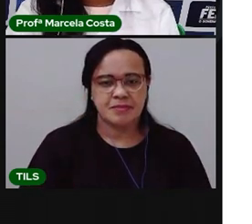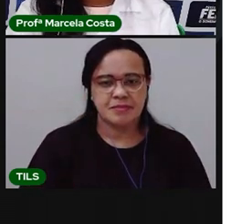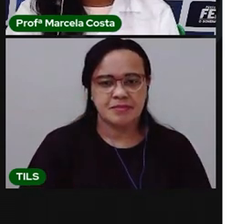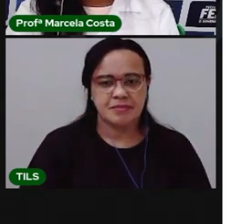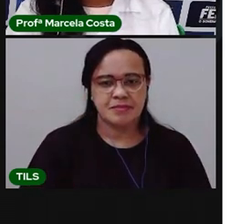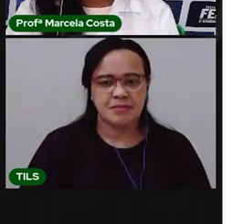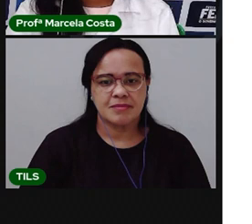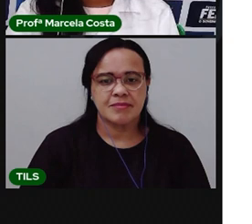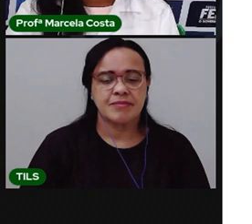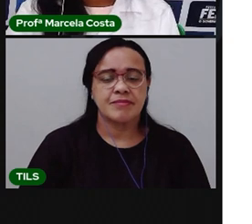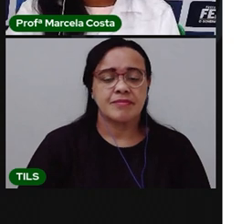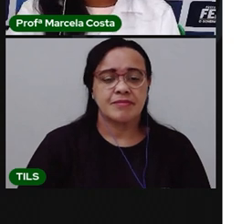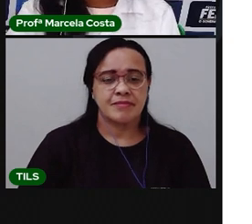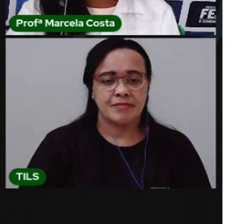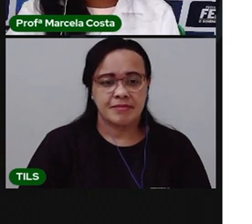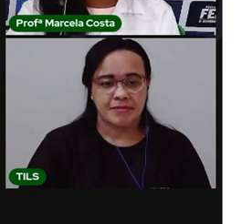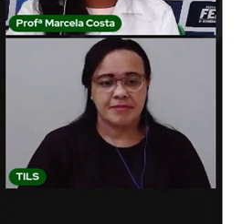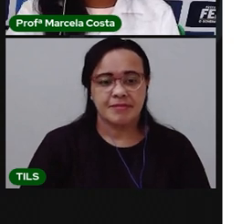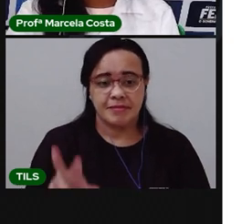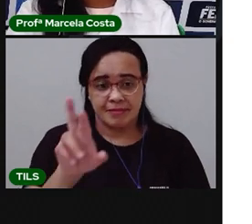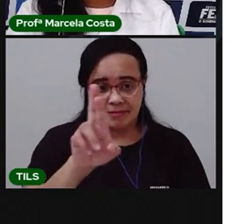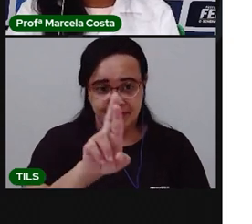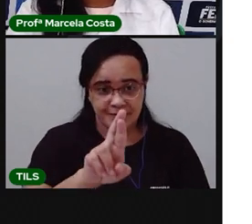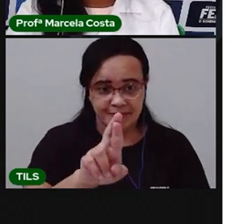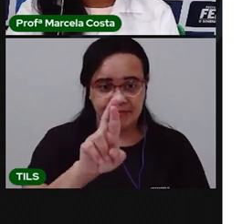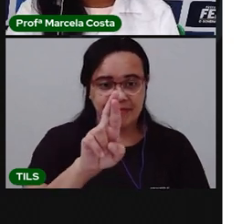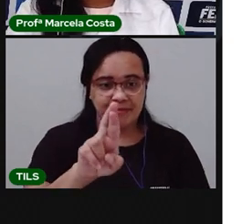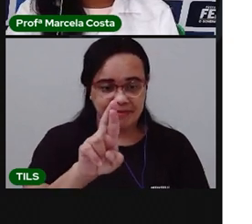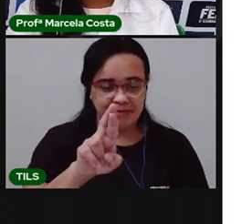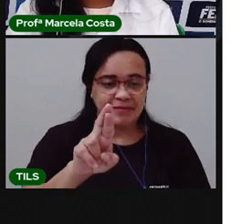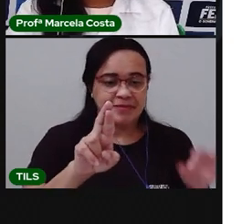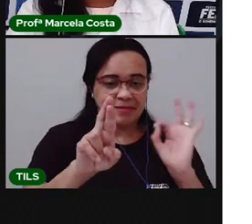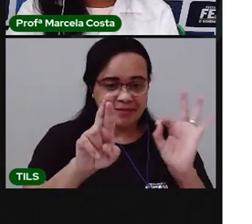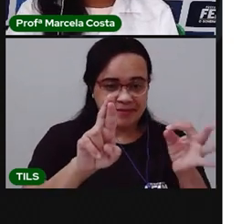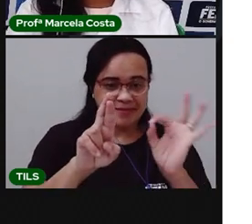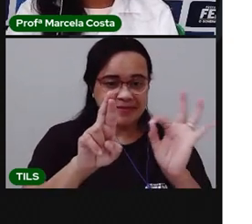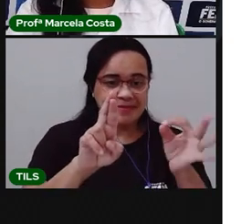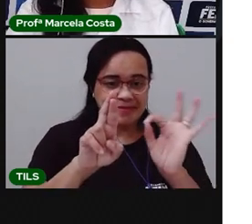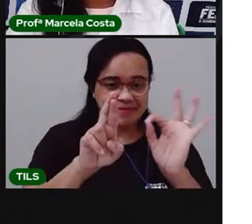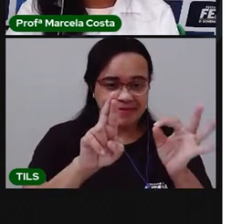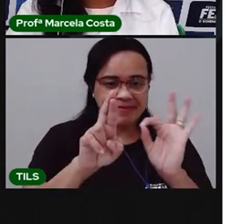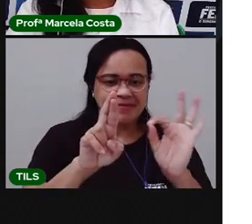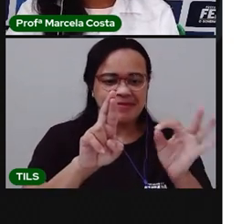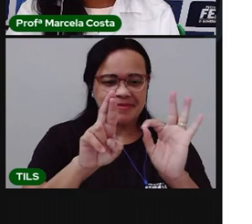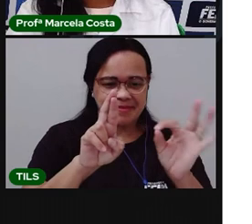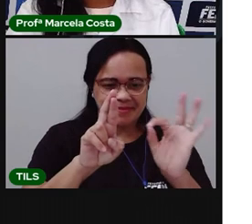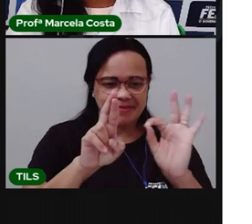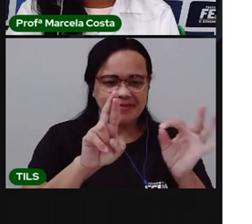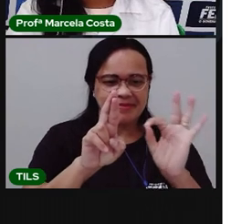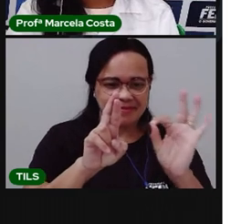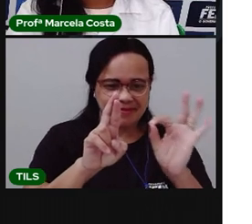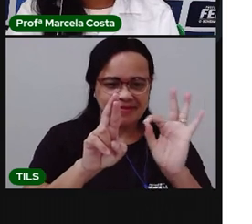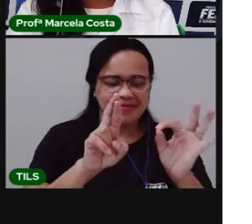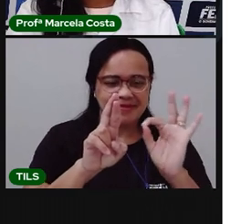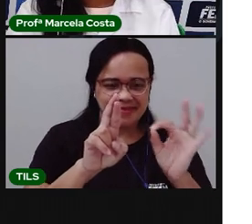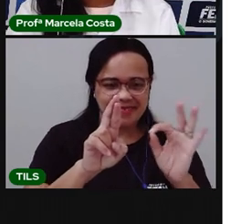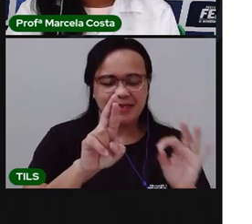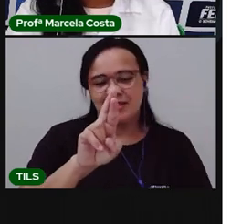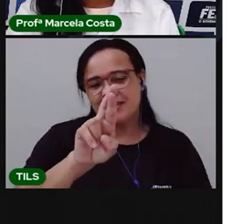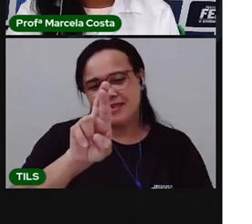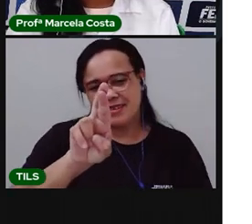É a letra R, né? Tem o nome R e o som tá saindo com R, né? Rê.